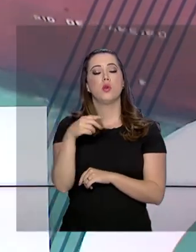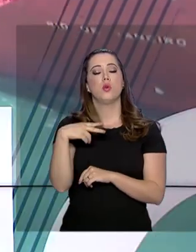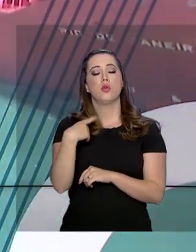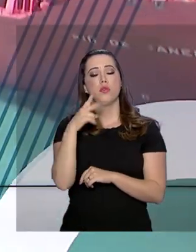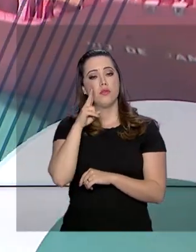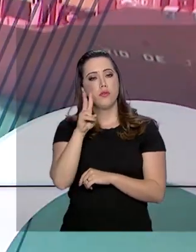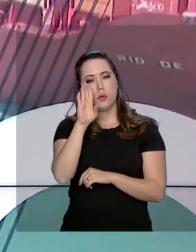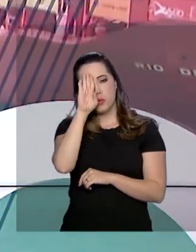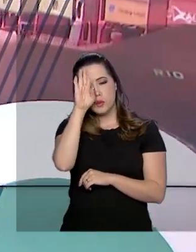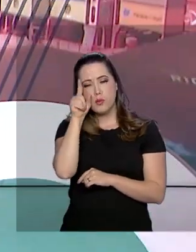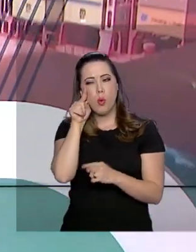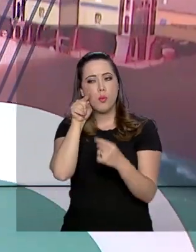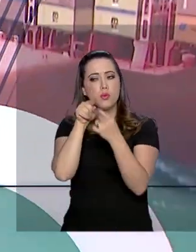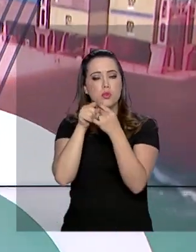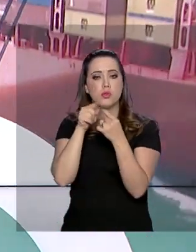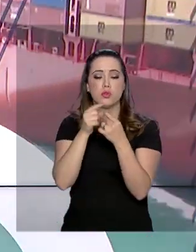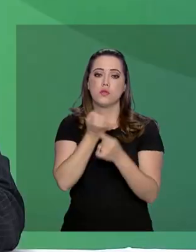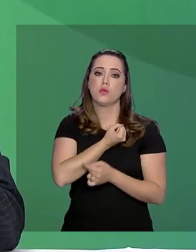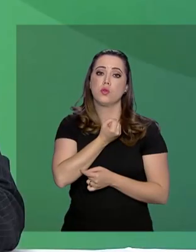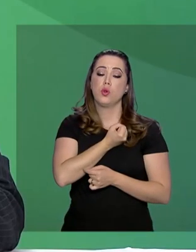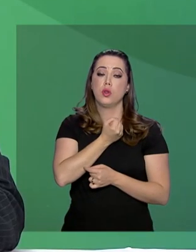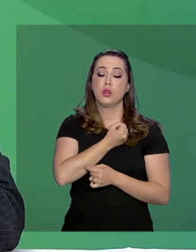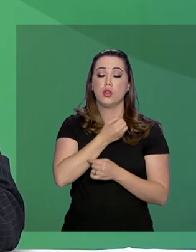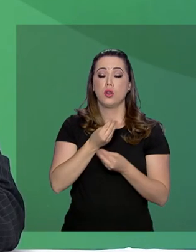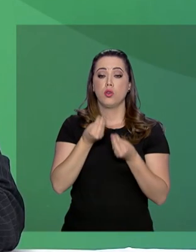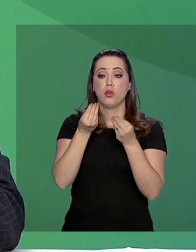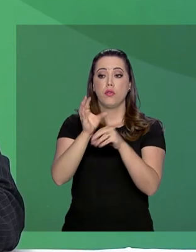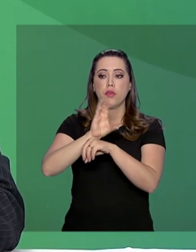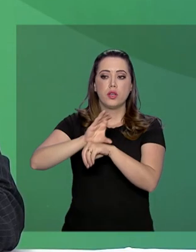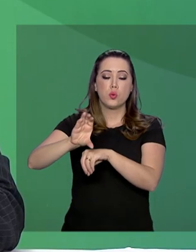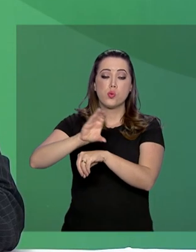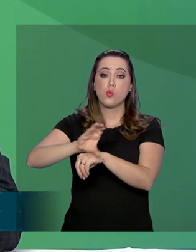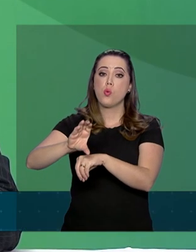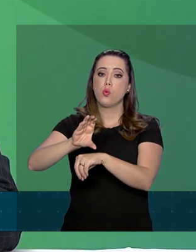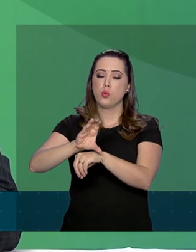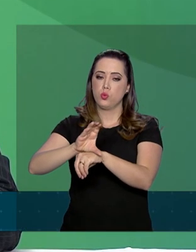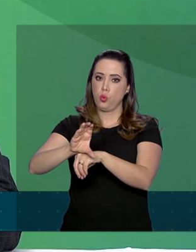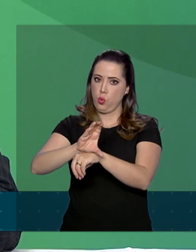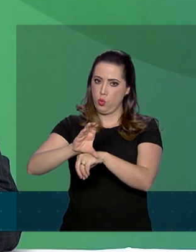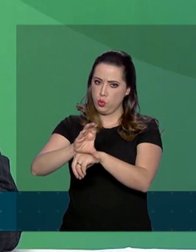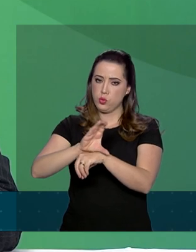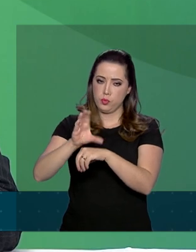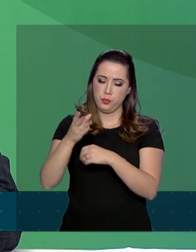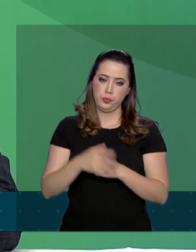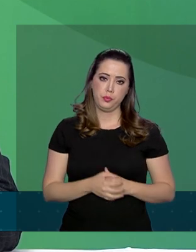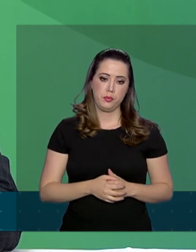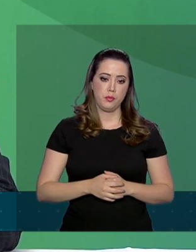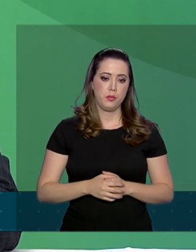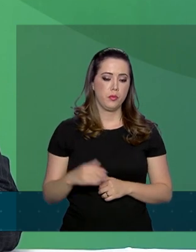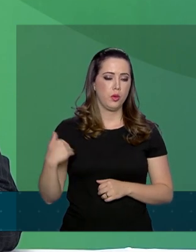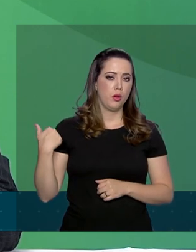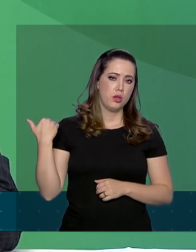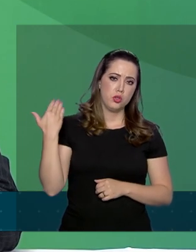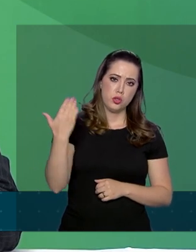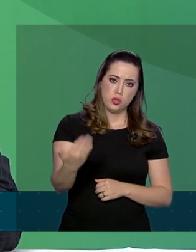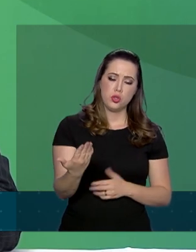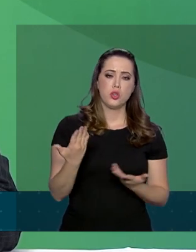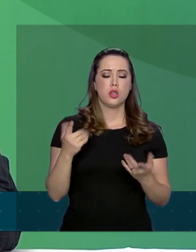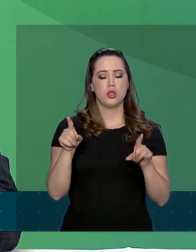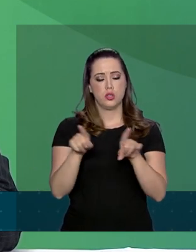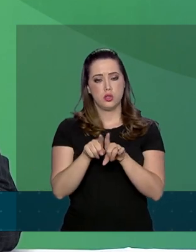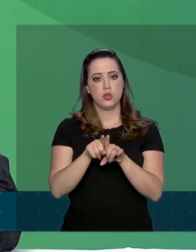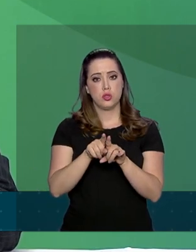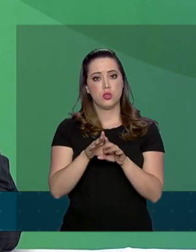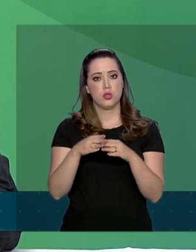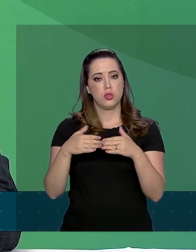da avaliação dos cursos oferecidos. A princípio a gente estava mantendo as 5, 6 e 7, que são